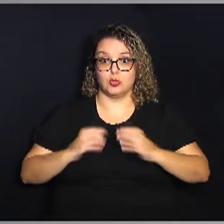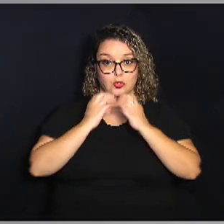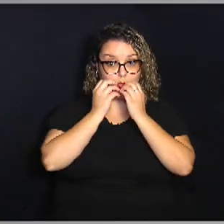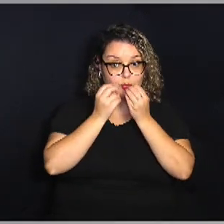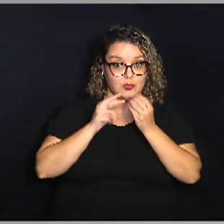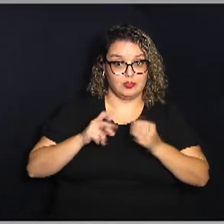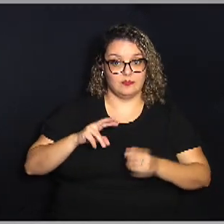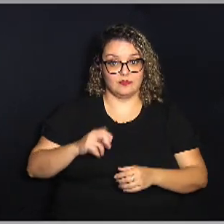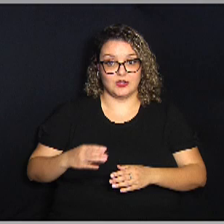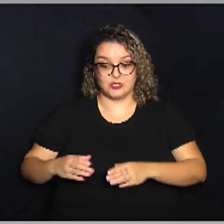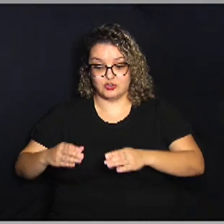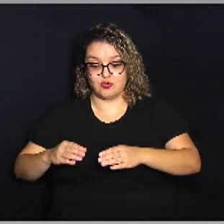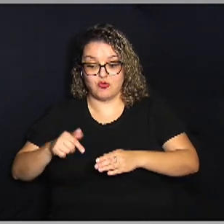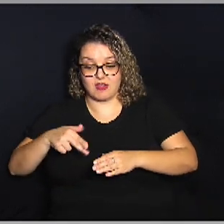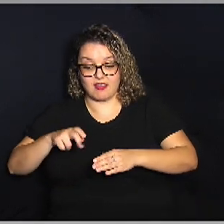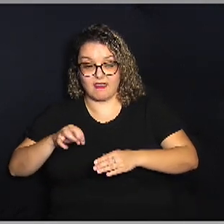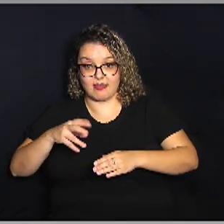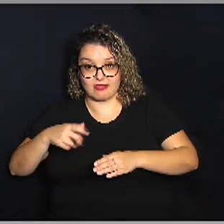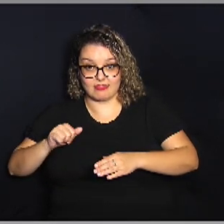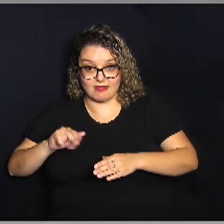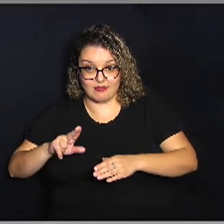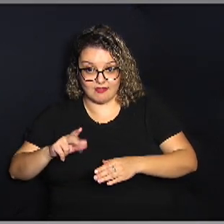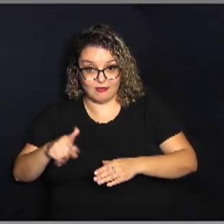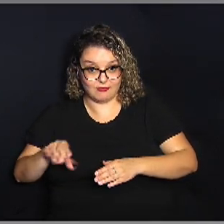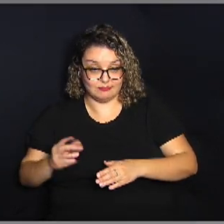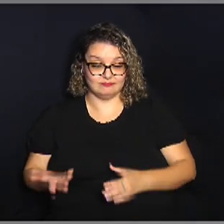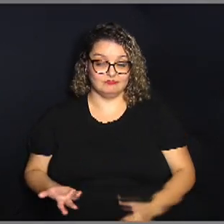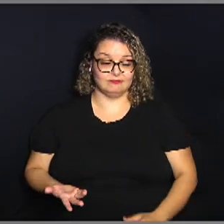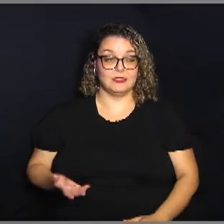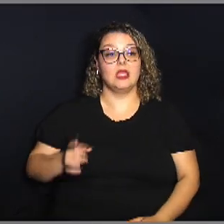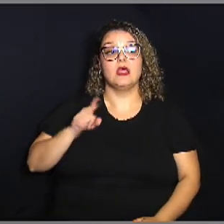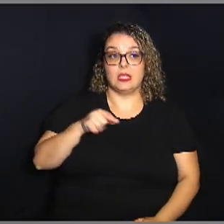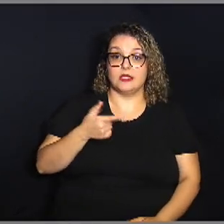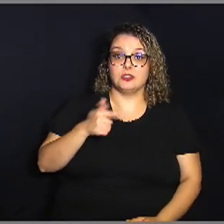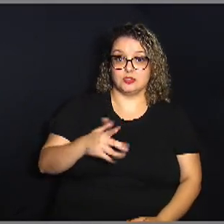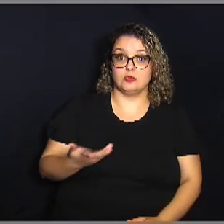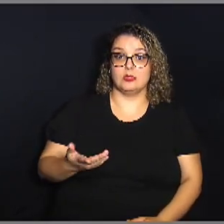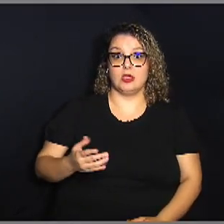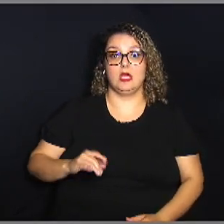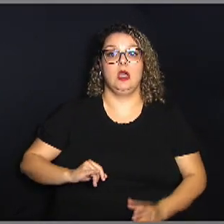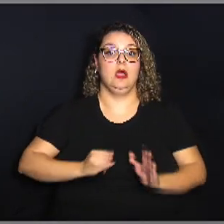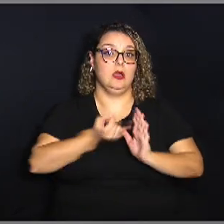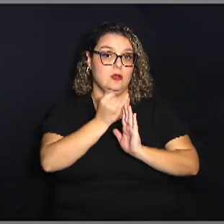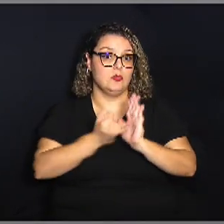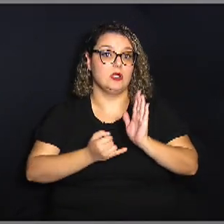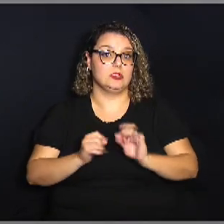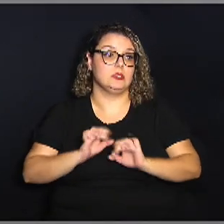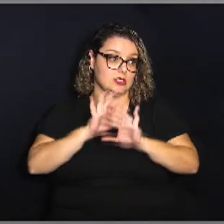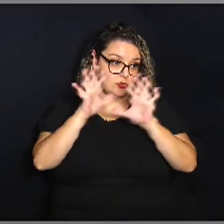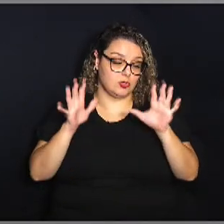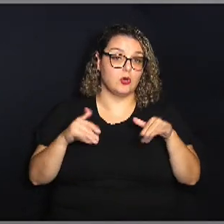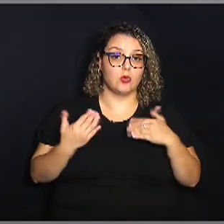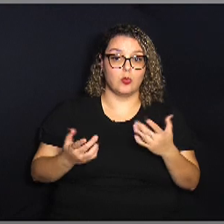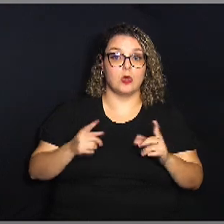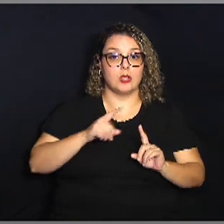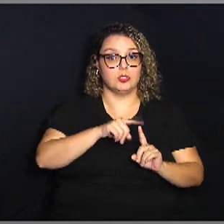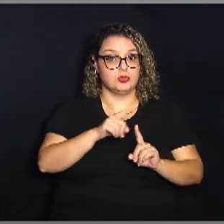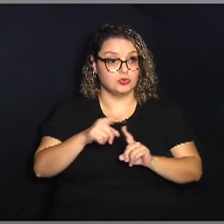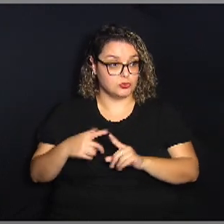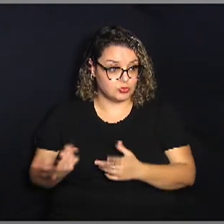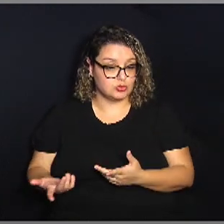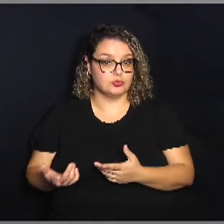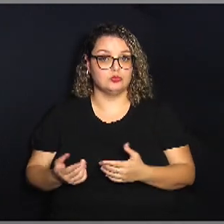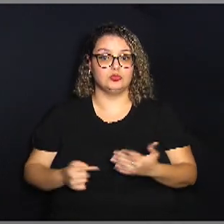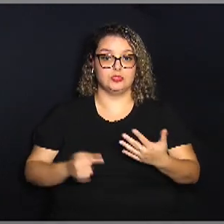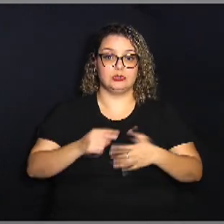quentão e tudo mais pois é então de novo aí a questão da inflação e ter clareza de quais são os itens que vão subindo mais ou não